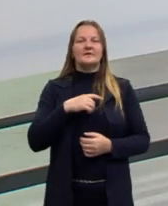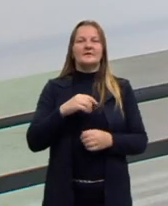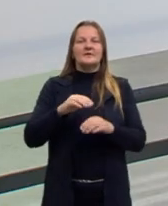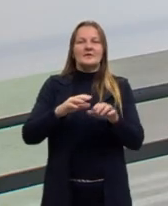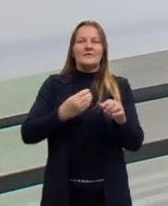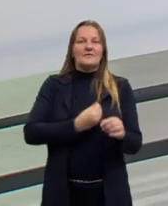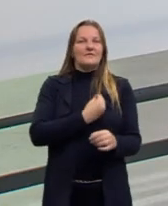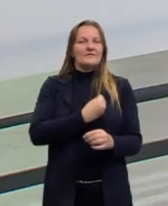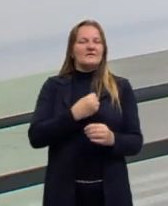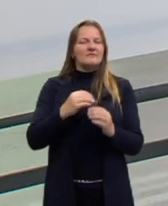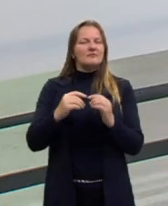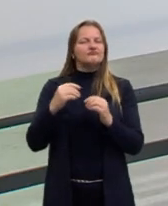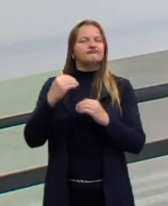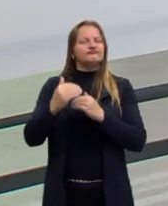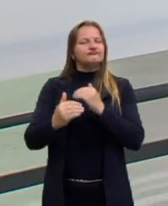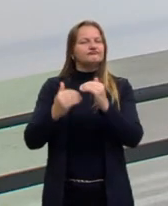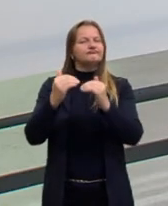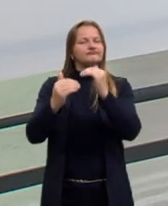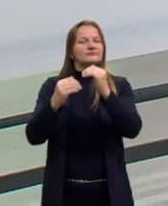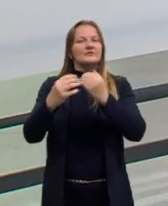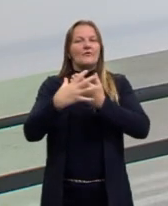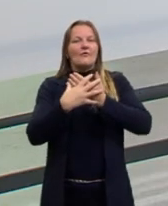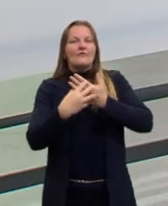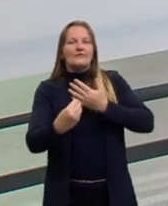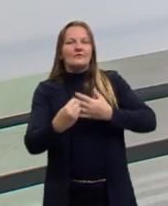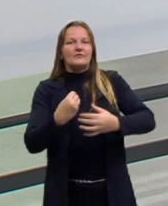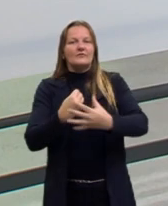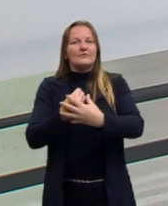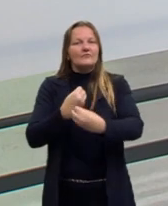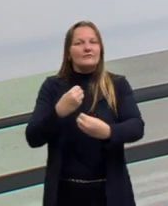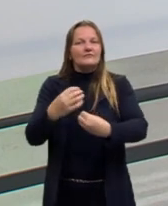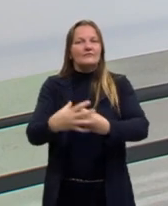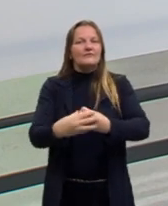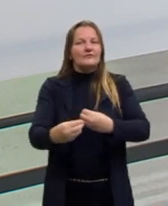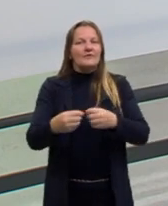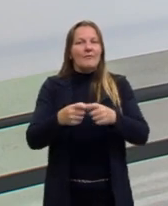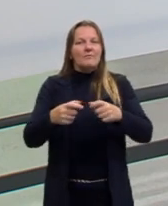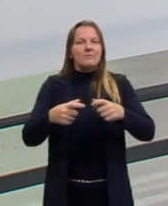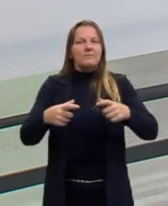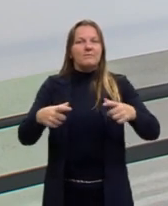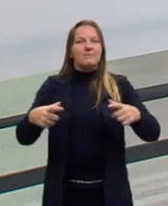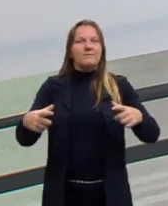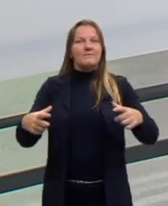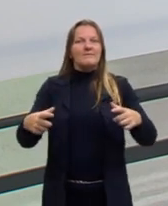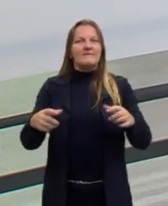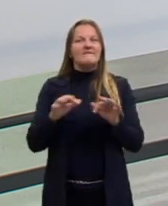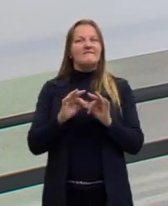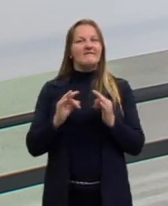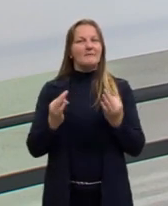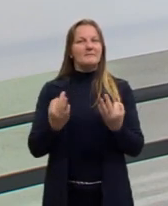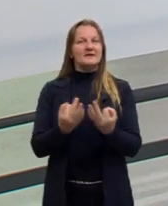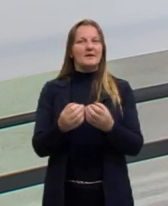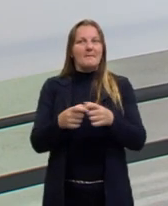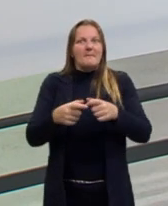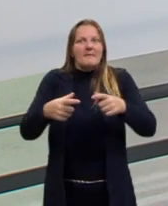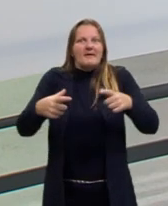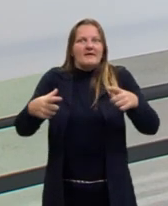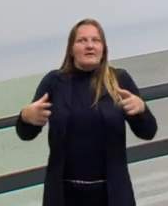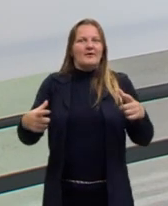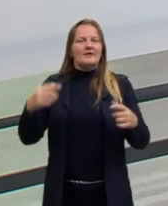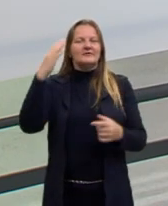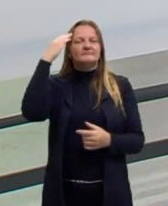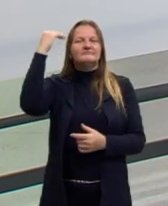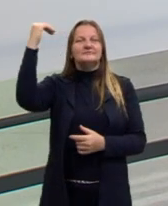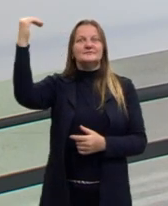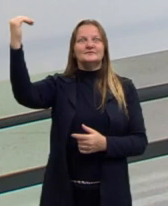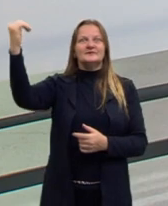viver mais, vai se reproduzir mais e vai aumentar em frequência naquele ambiente. Então, ele vai ter um sucesso